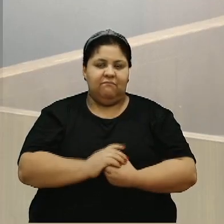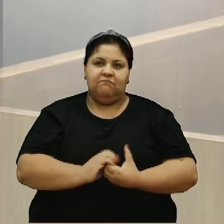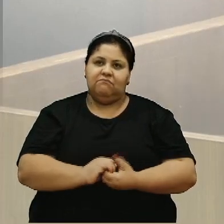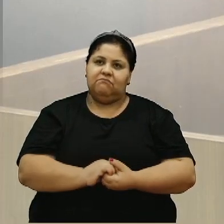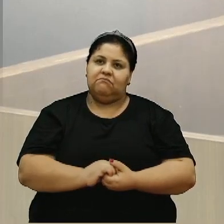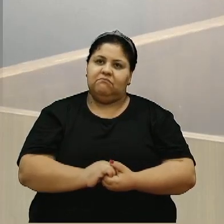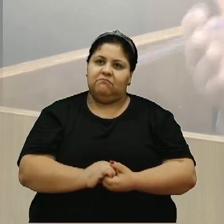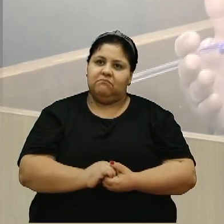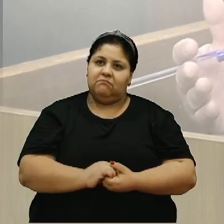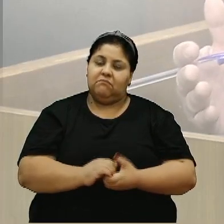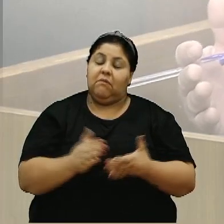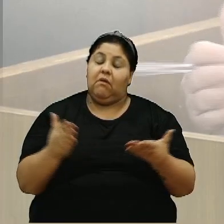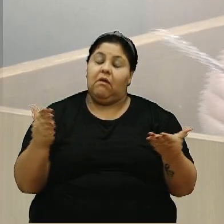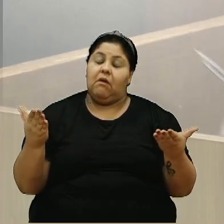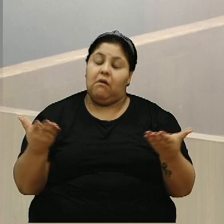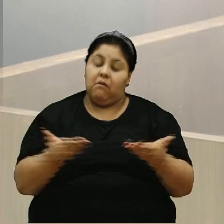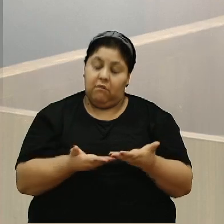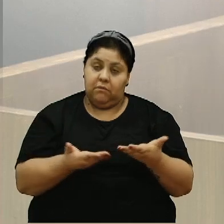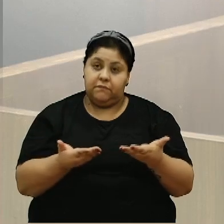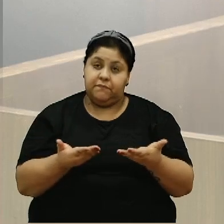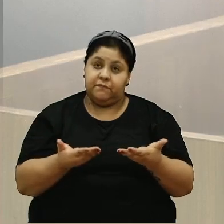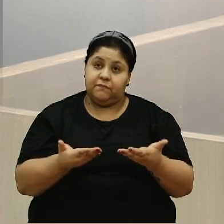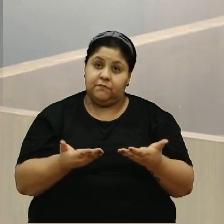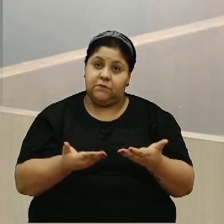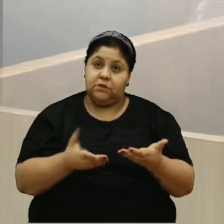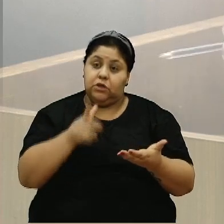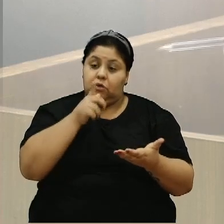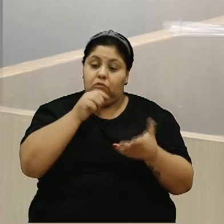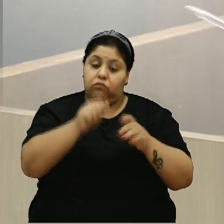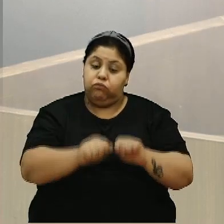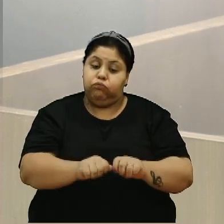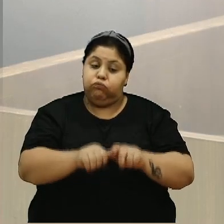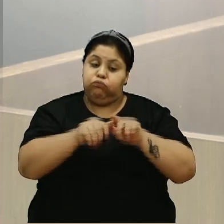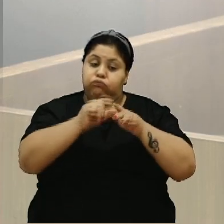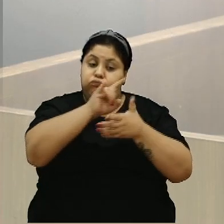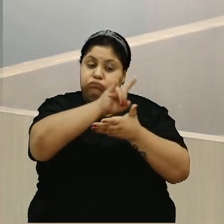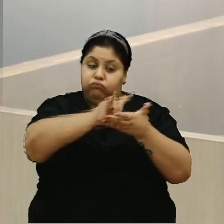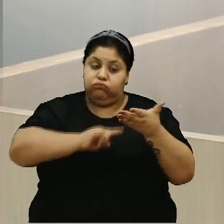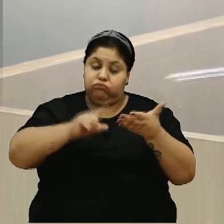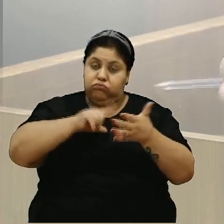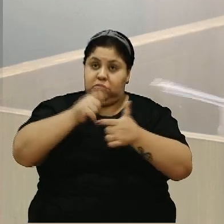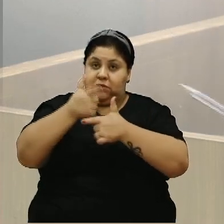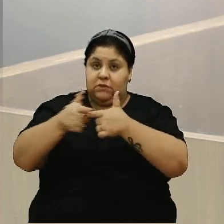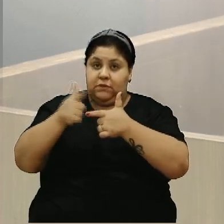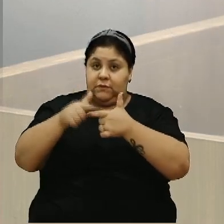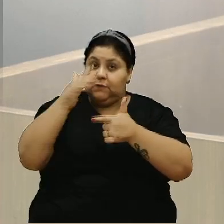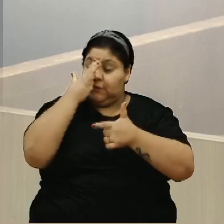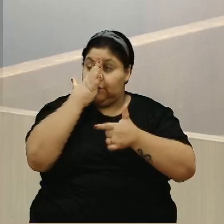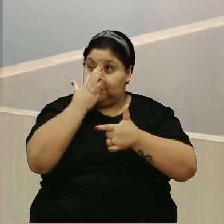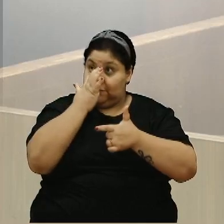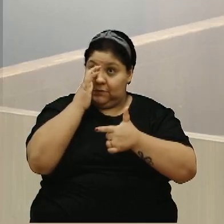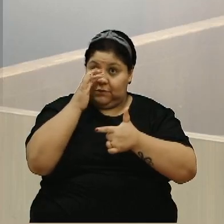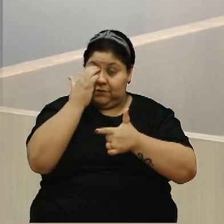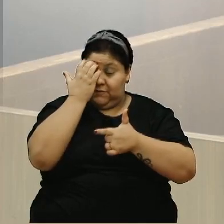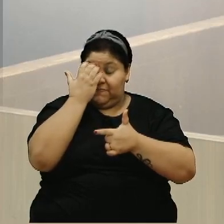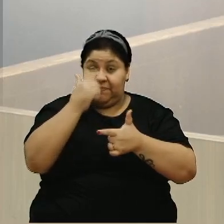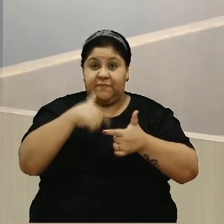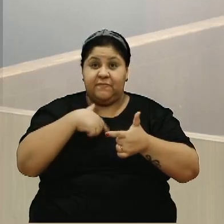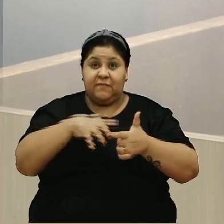E aí veio a chuva, laudos, que ela tem problema porque é um aterro, nós compreendemos,